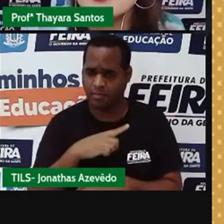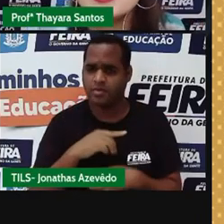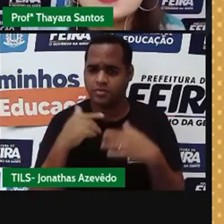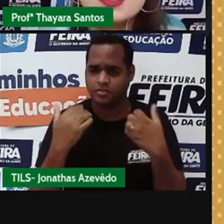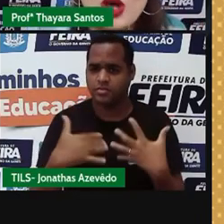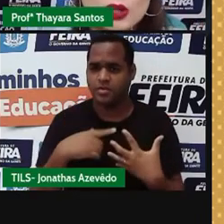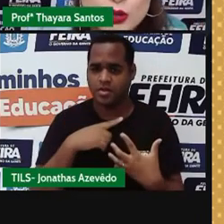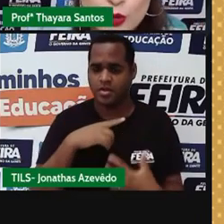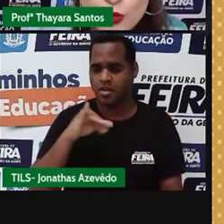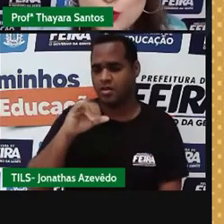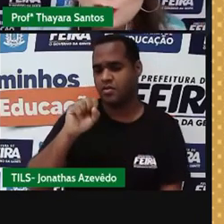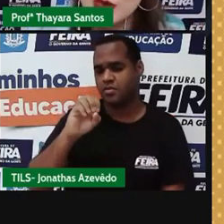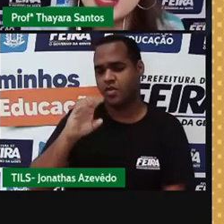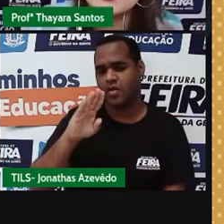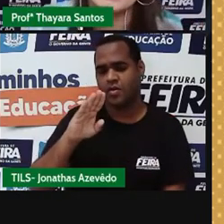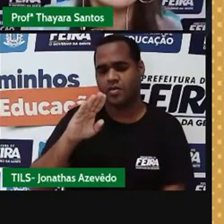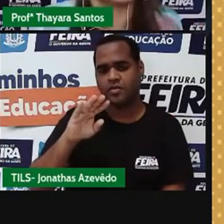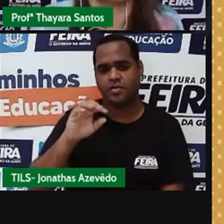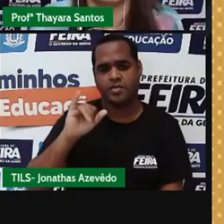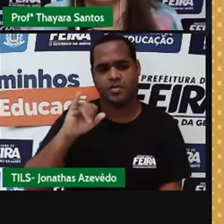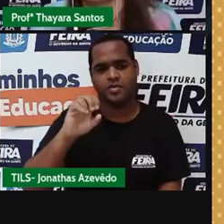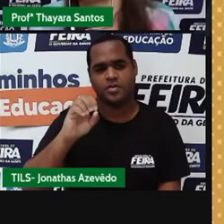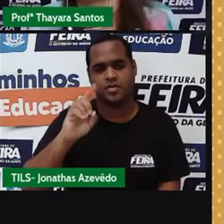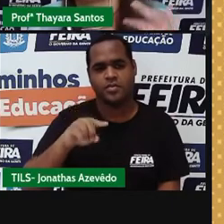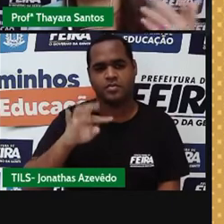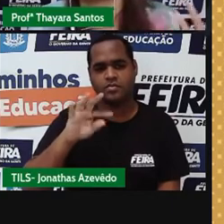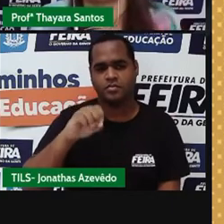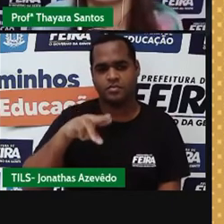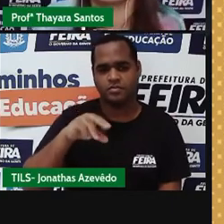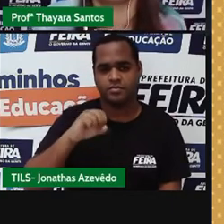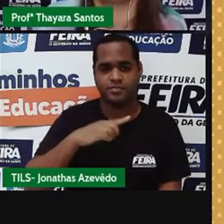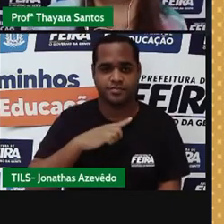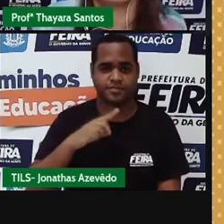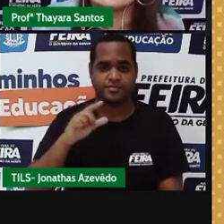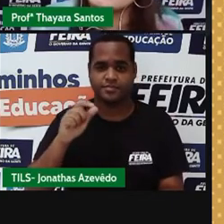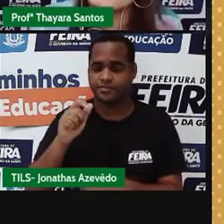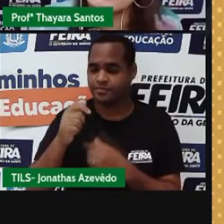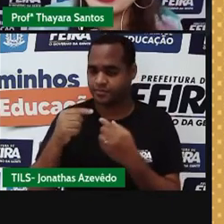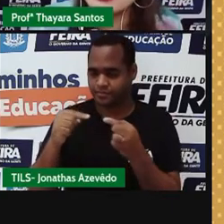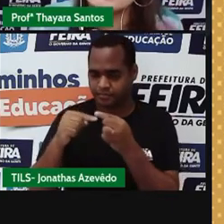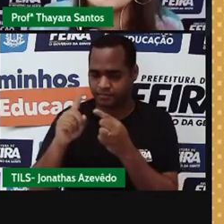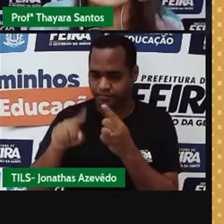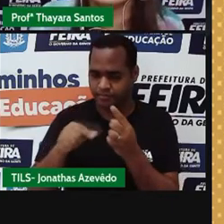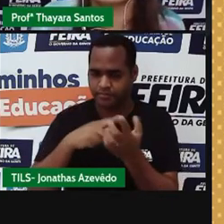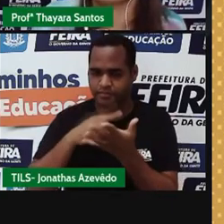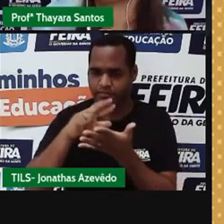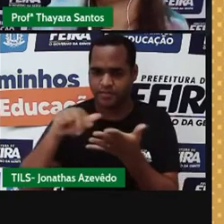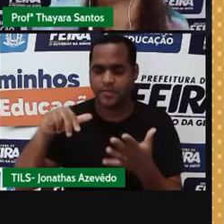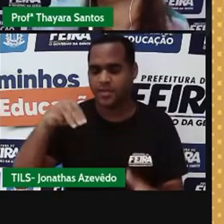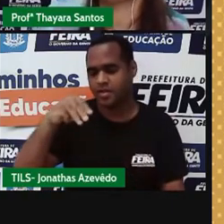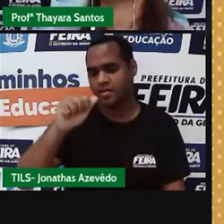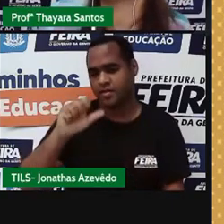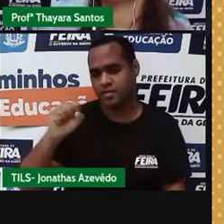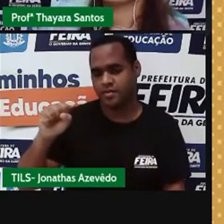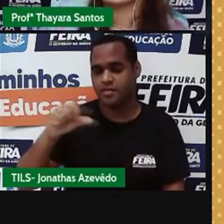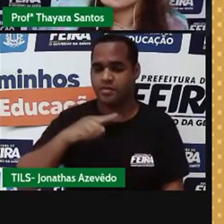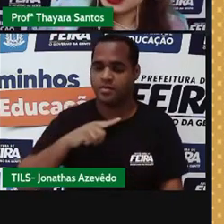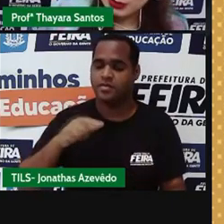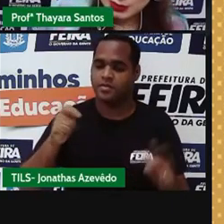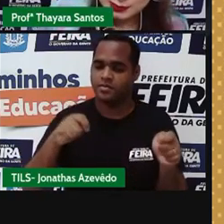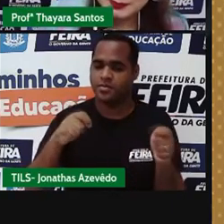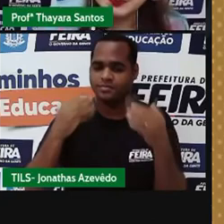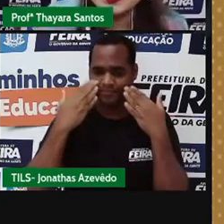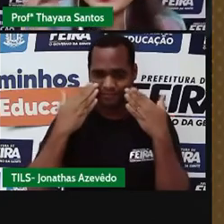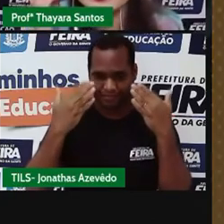são isótonos. Porque são elementos químicos com número atômico e número de massa diferentes. Porém, apresentam o mesmo número de